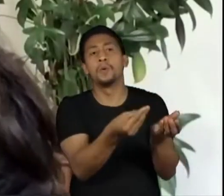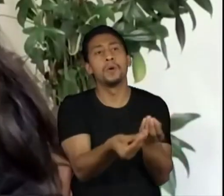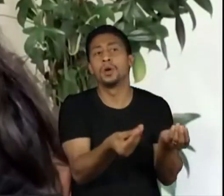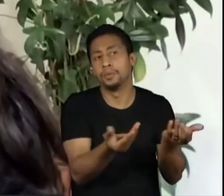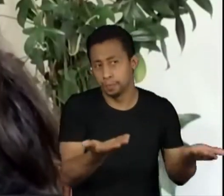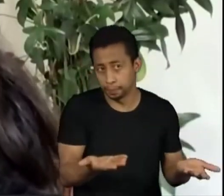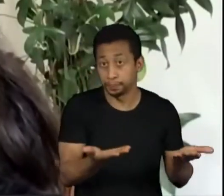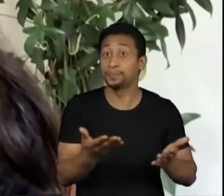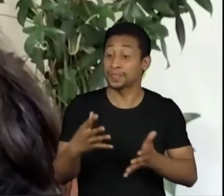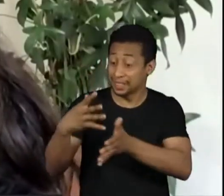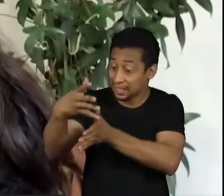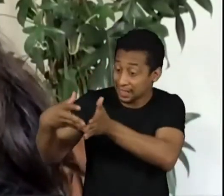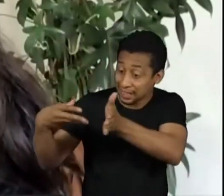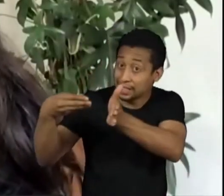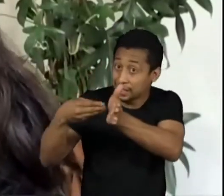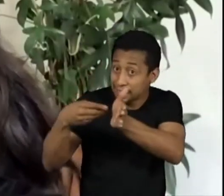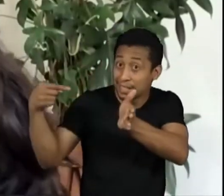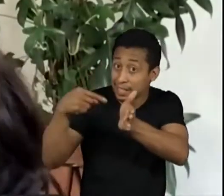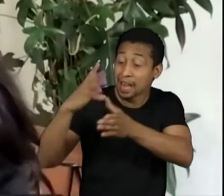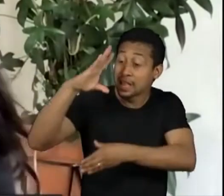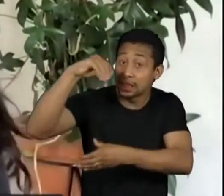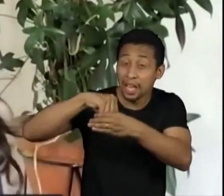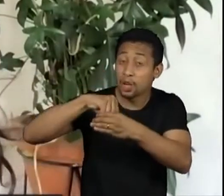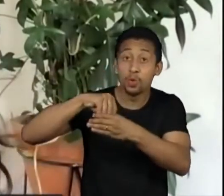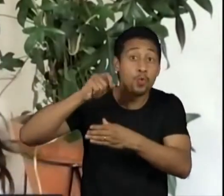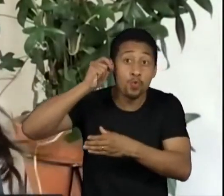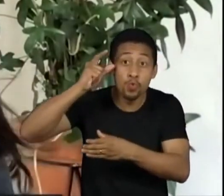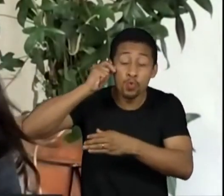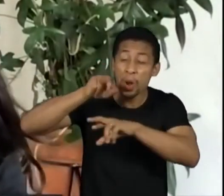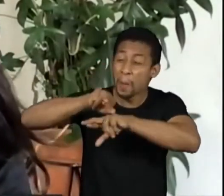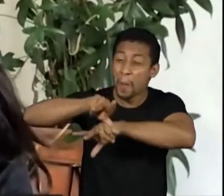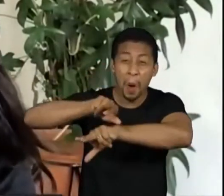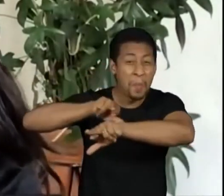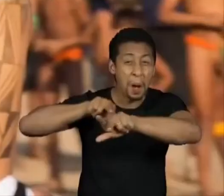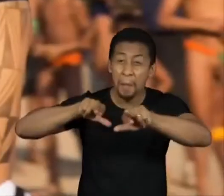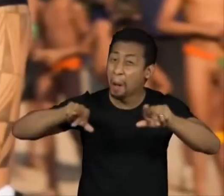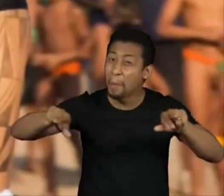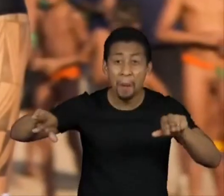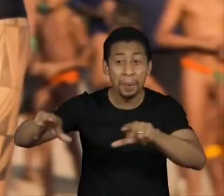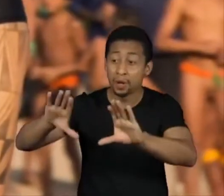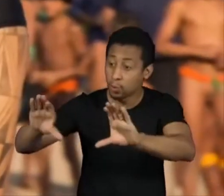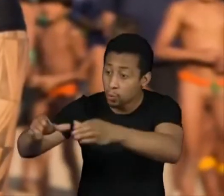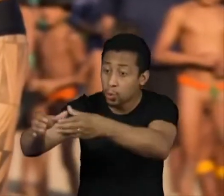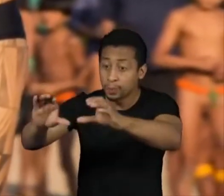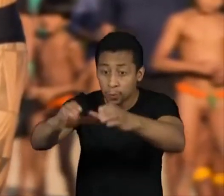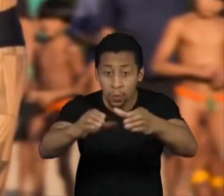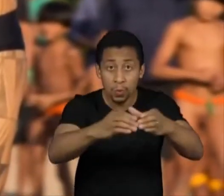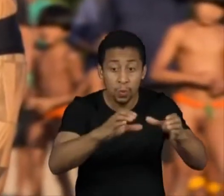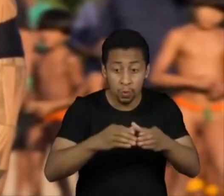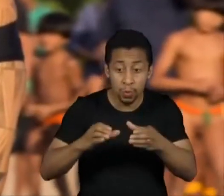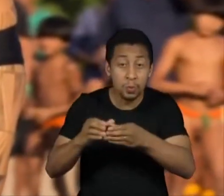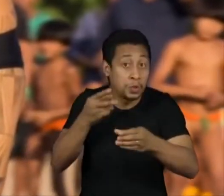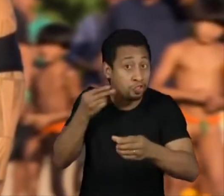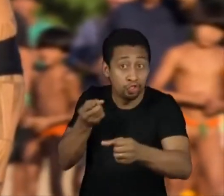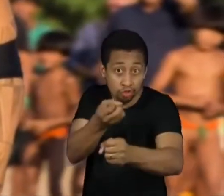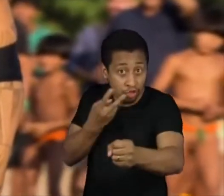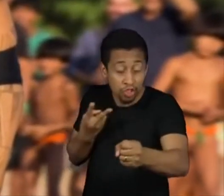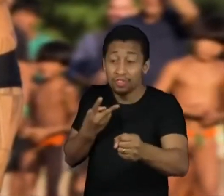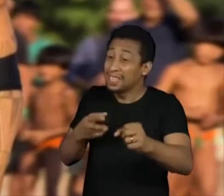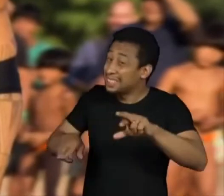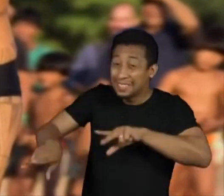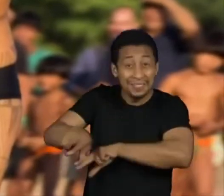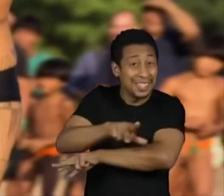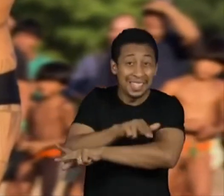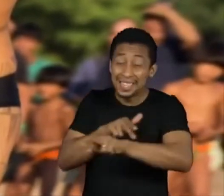de culturas, né? Cada povo tem uma tradição, cada povo tem uma mensagem e essa é maior